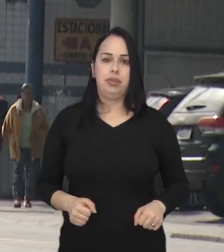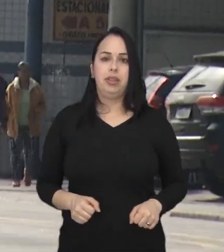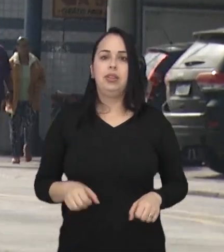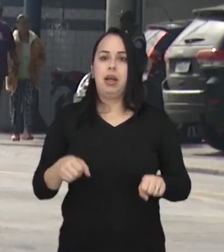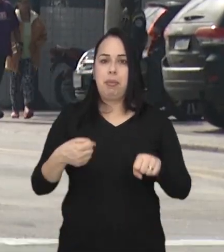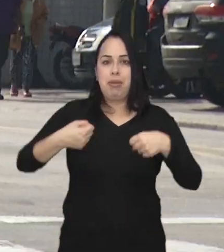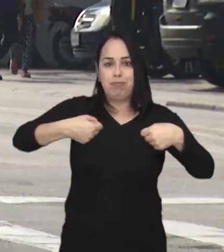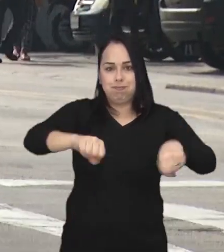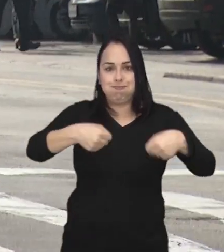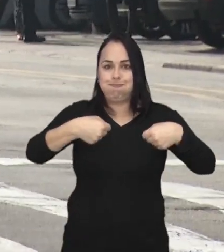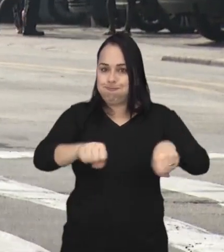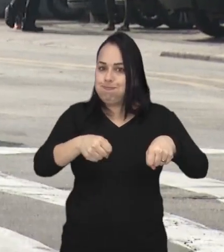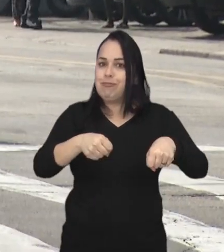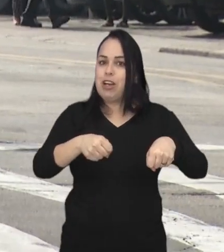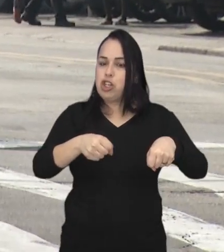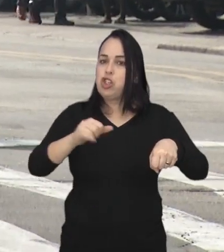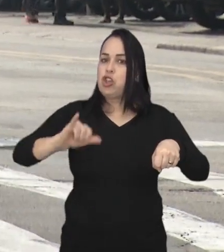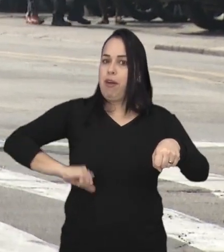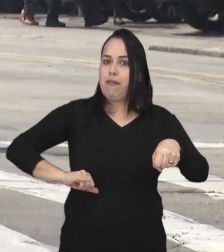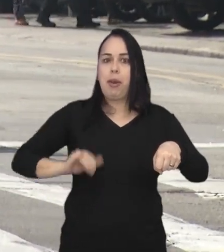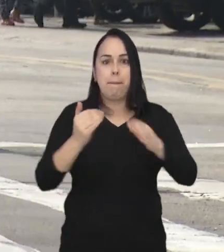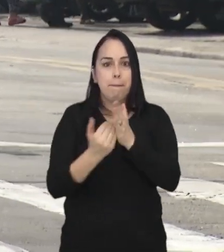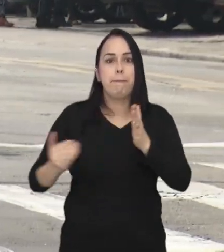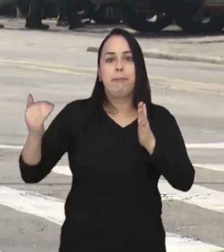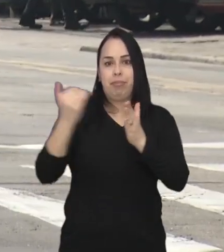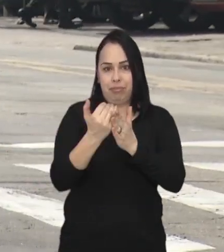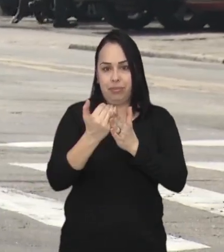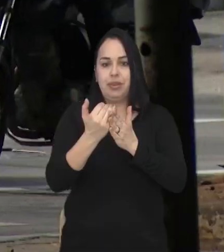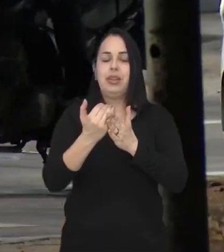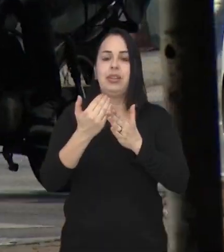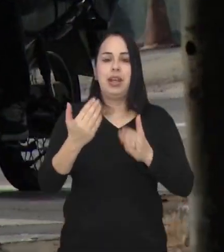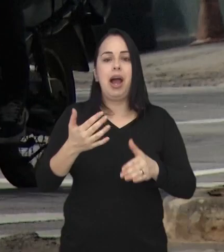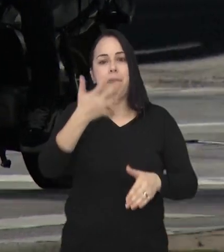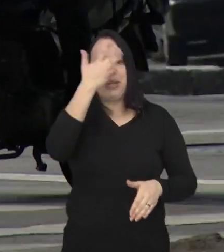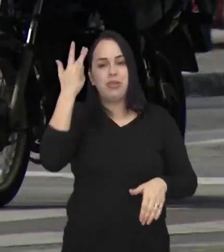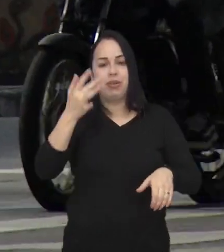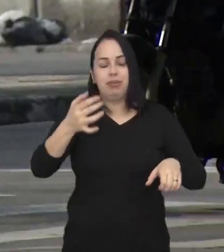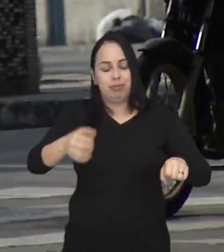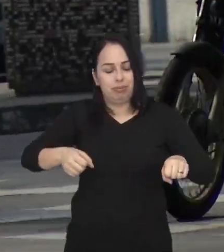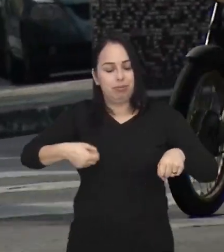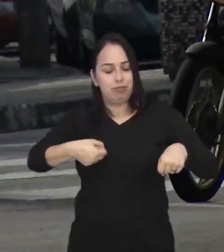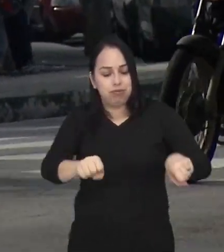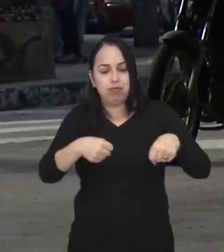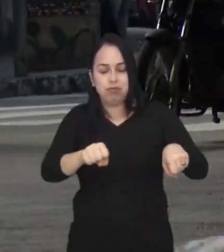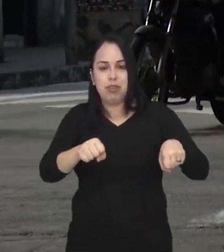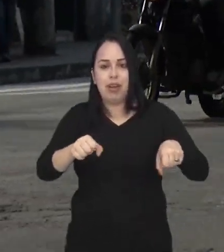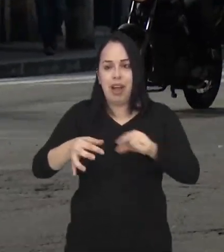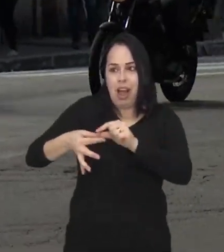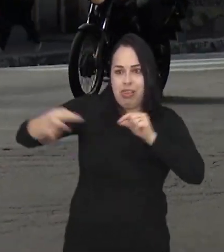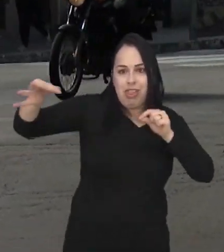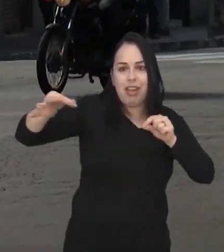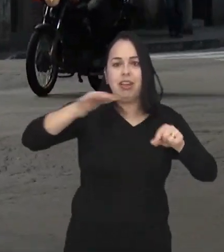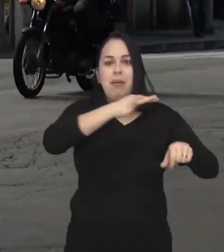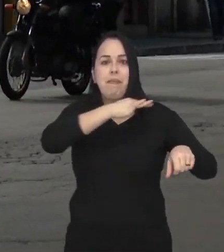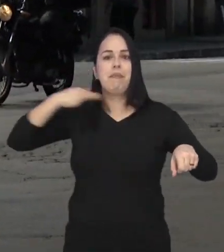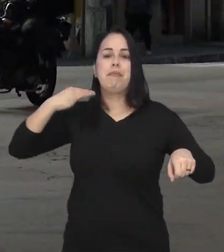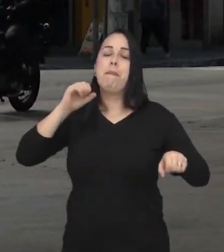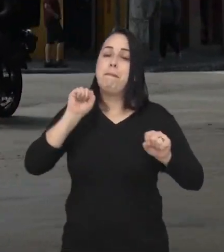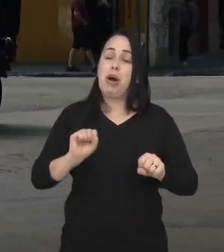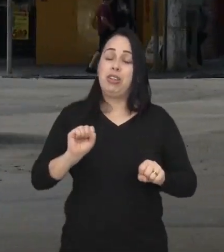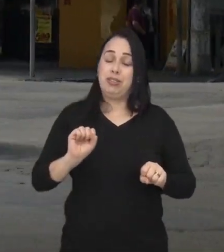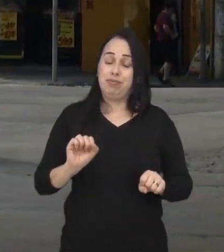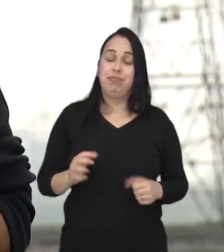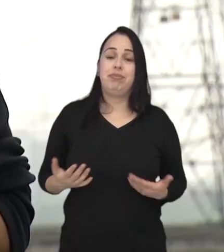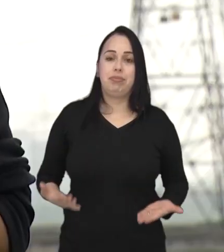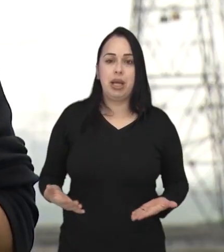Nesses casos, os motociclistas são as principais vítimas. Para quem está em alta velocidade, as linhas cortantes podem ser